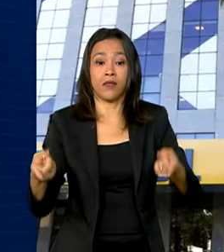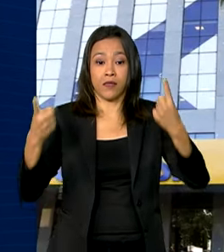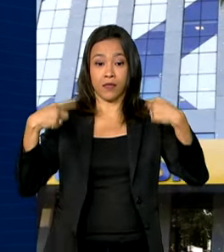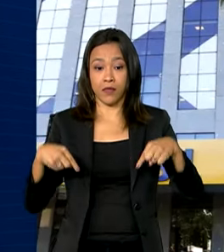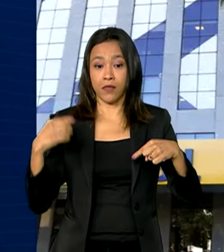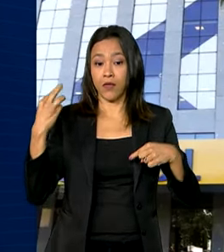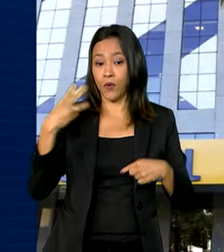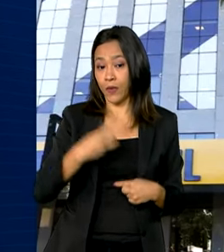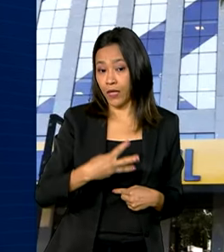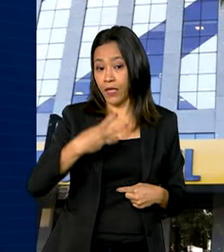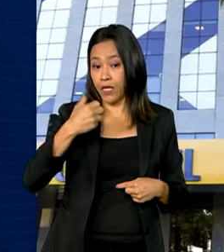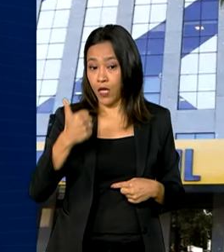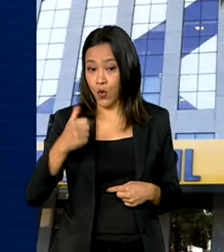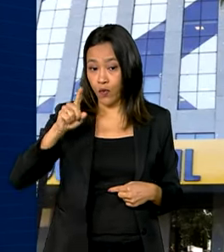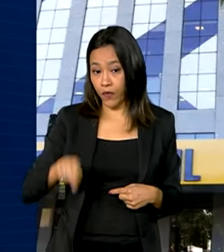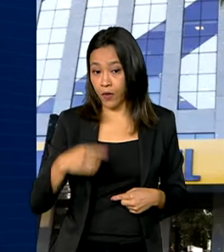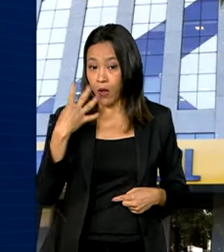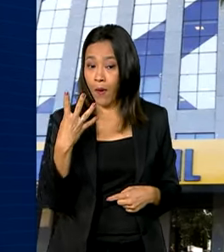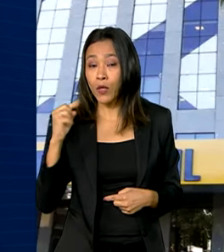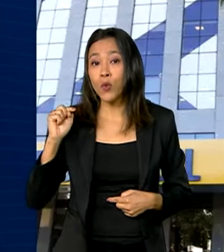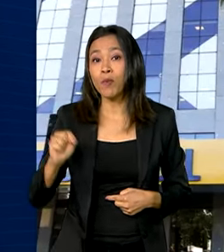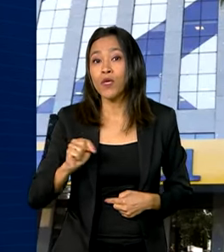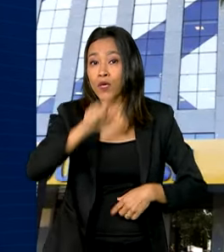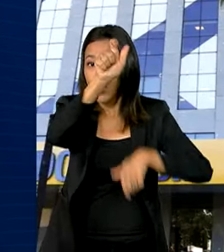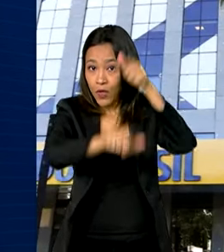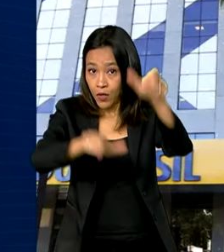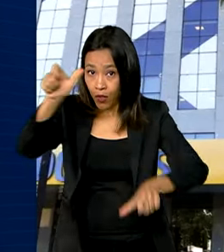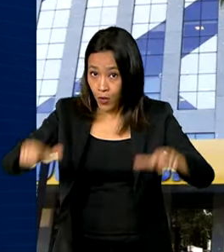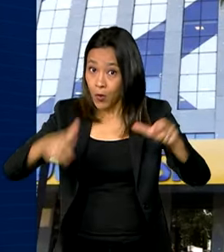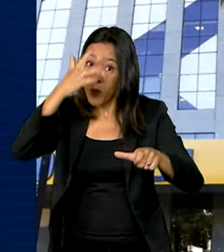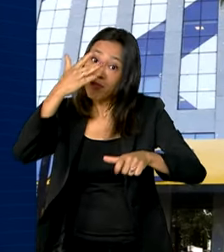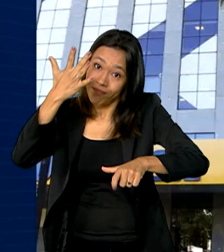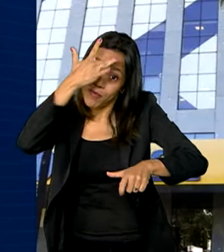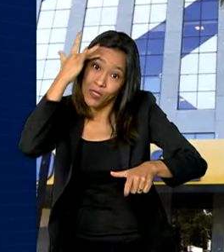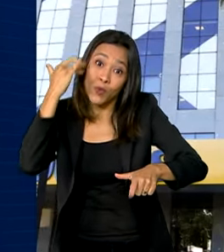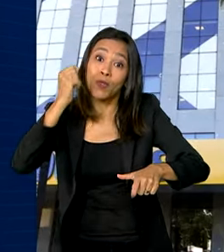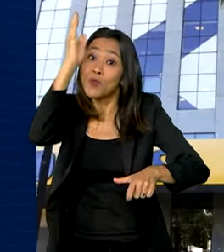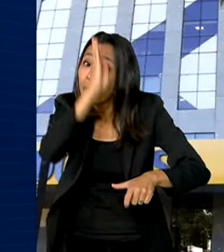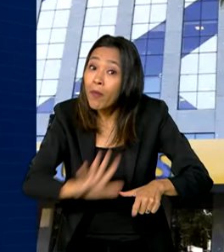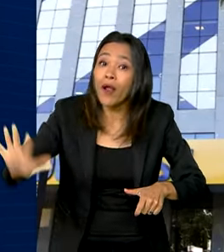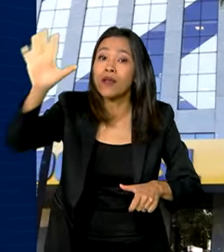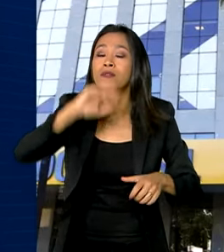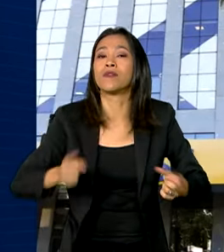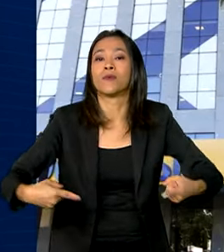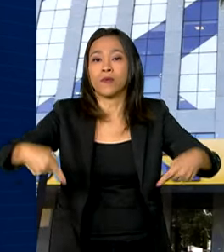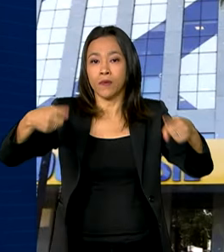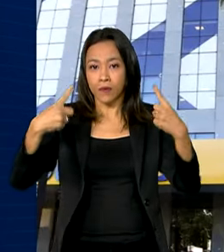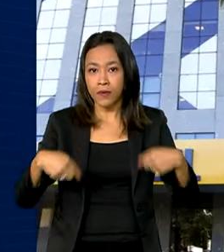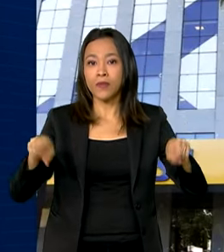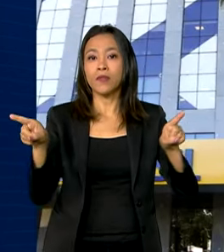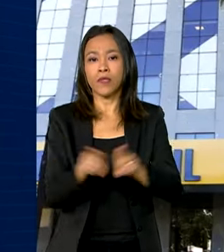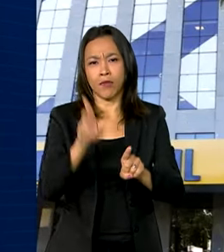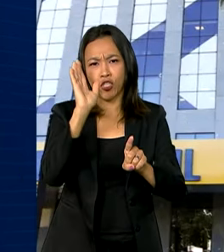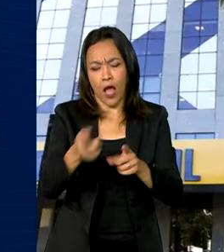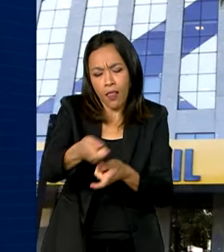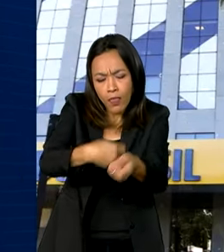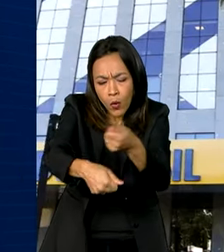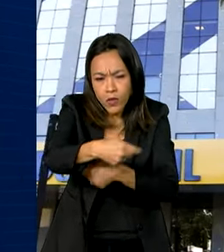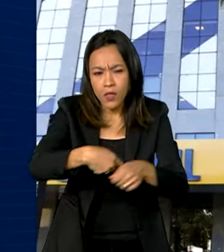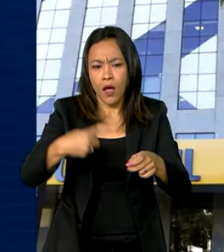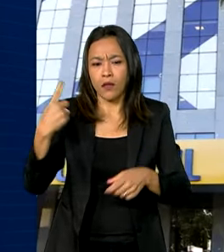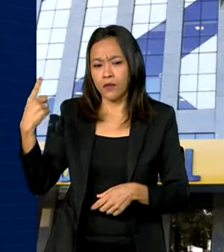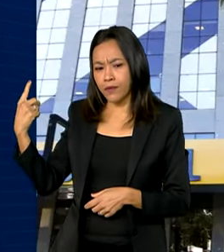,4 mil clientes em todo o país. Também foram renegociados R$ 4